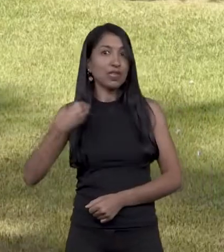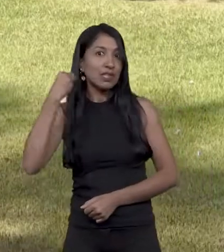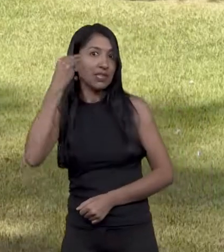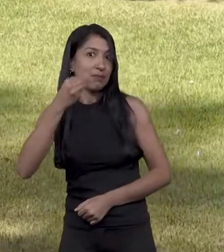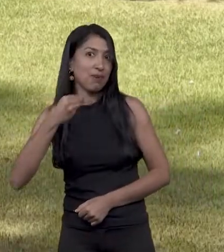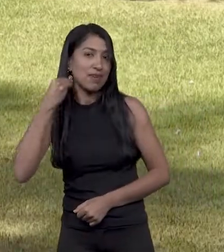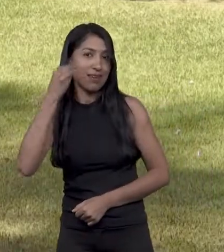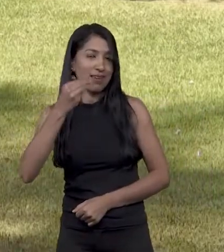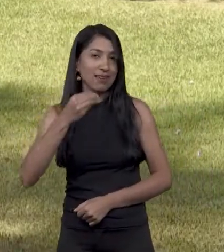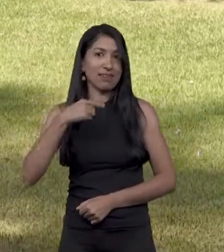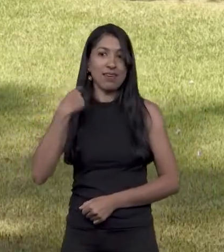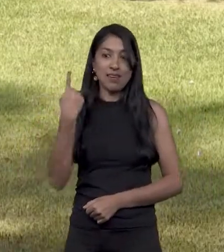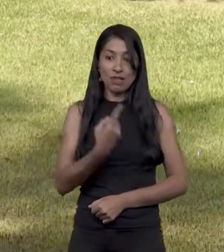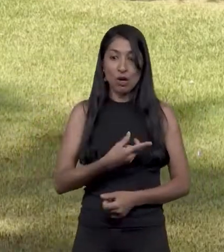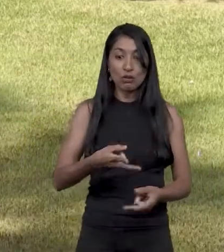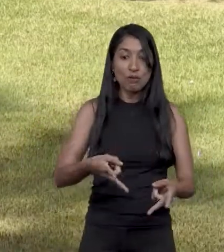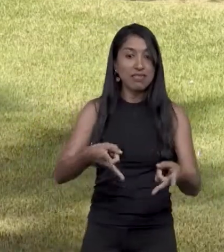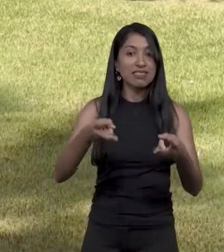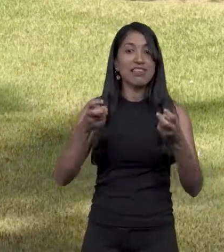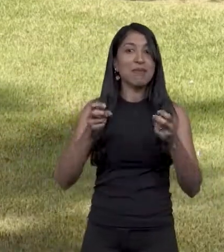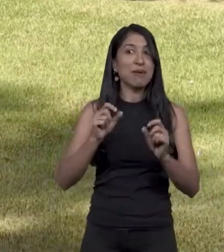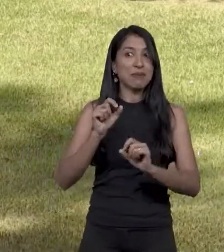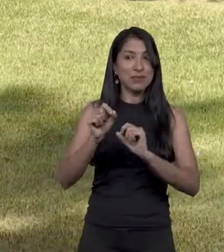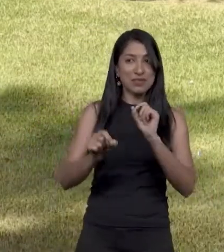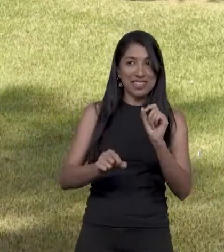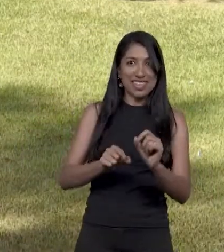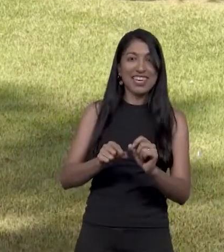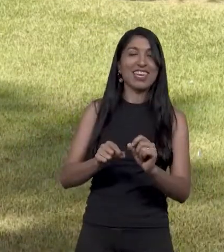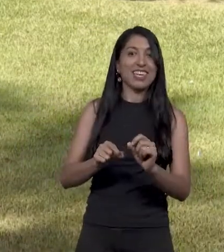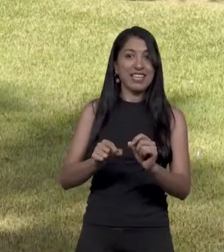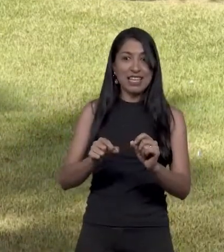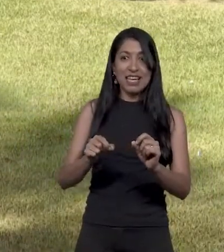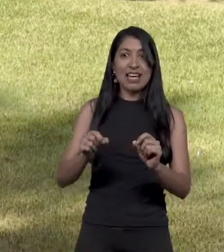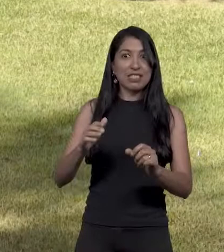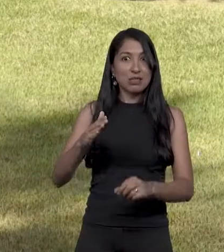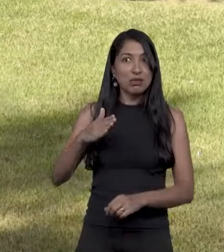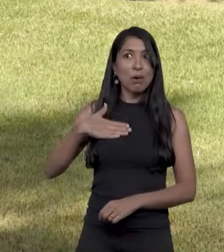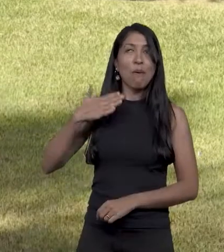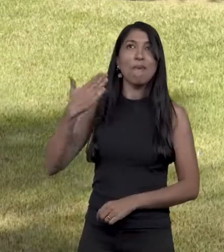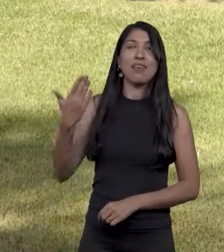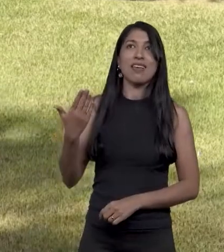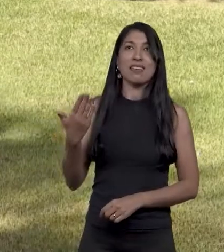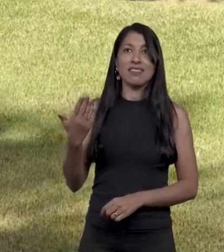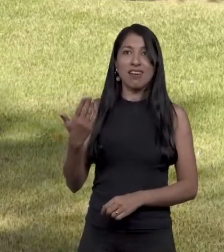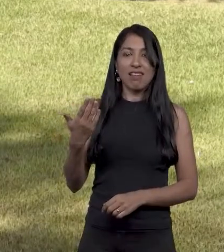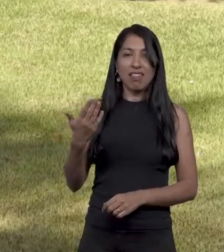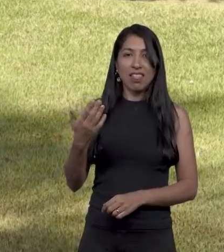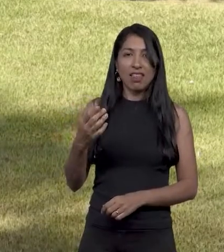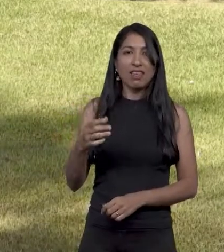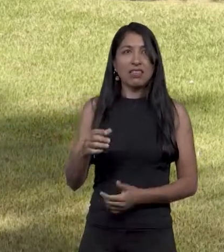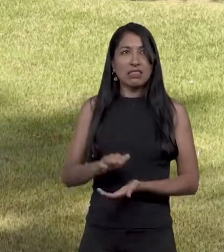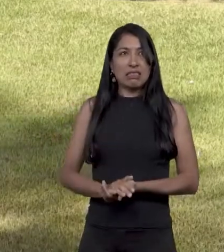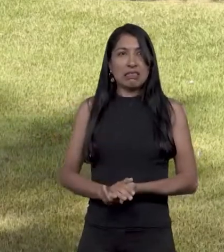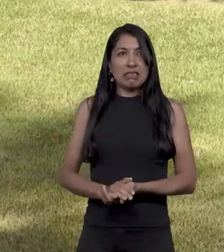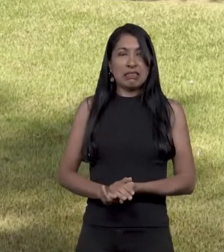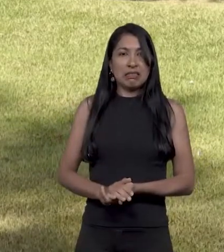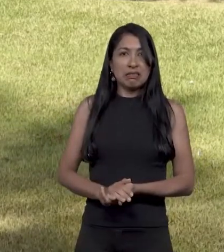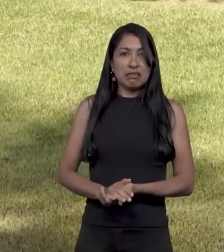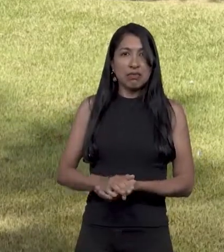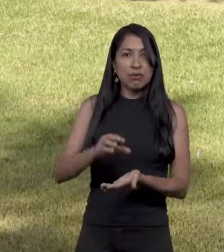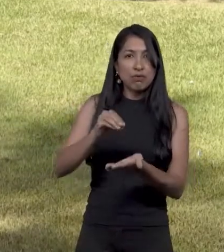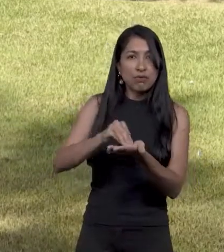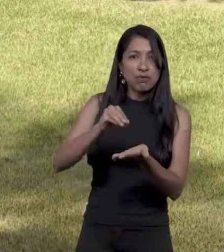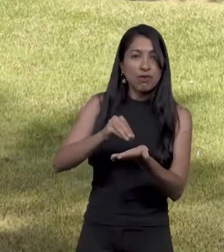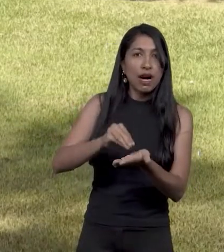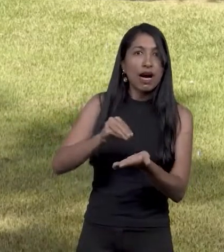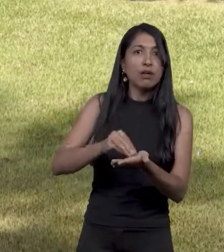foi ver no fundo, foi um pouco a mais, a gente viu essa surpresa. Não existia mulheres com deficiência no conselho.